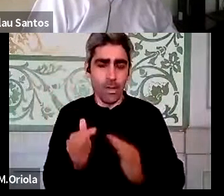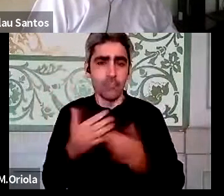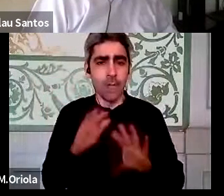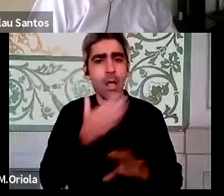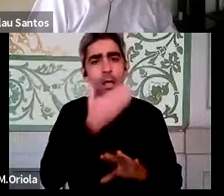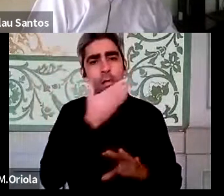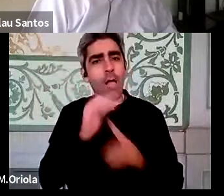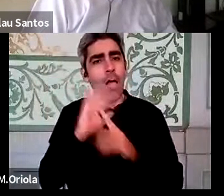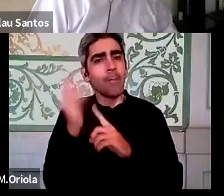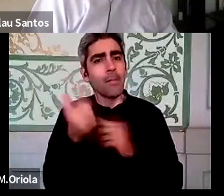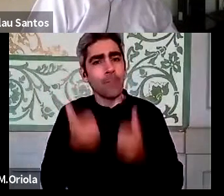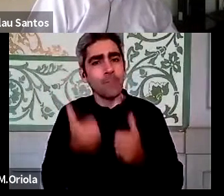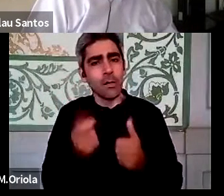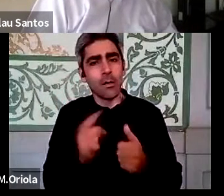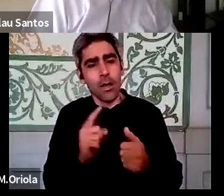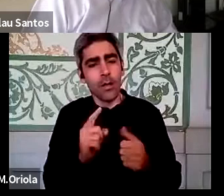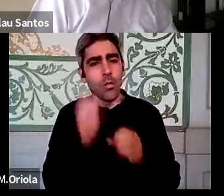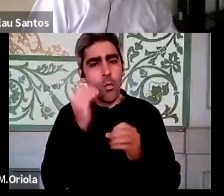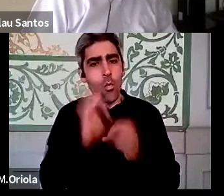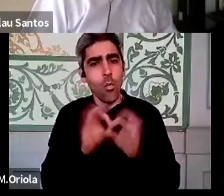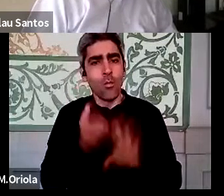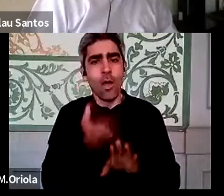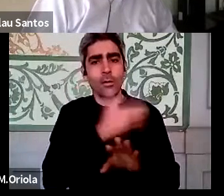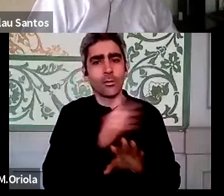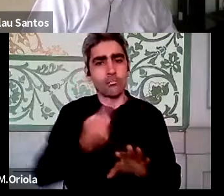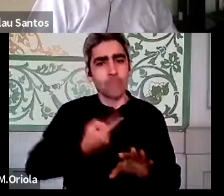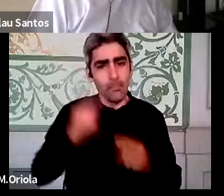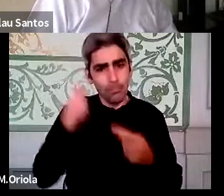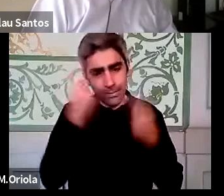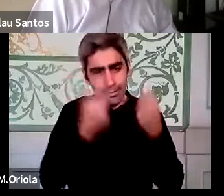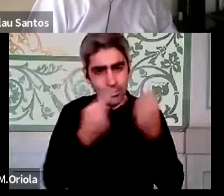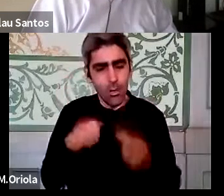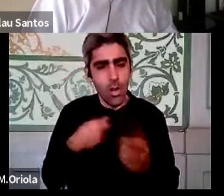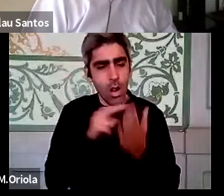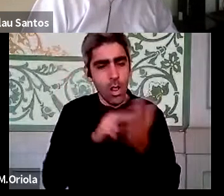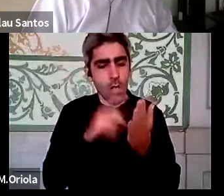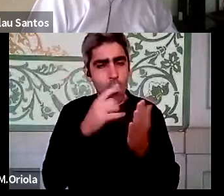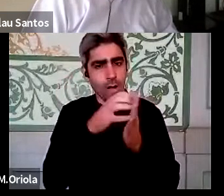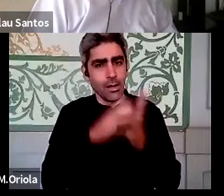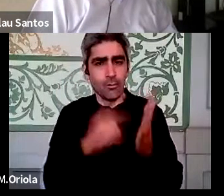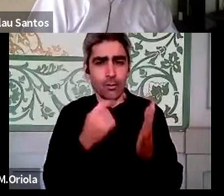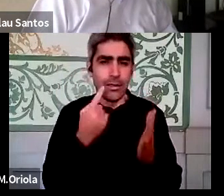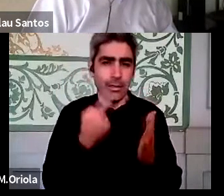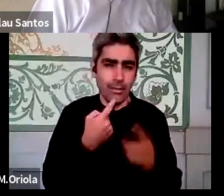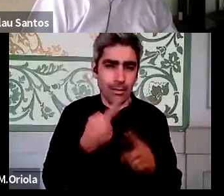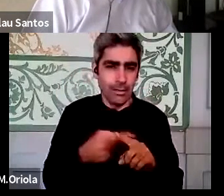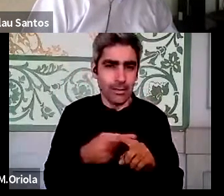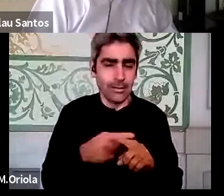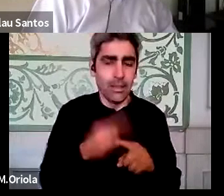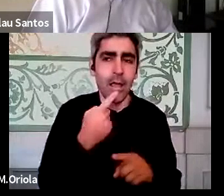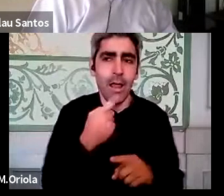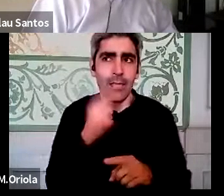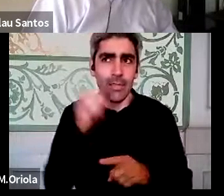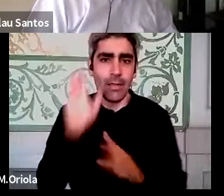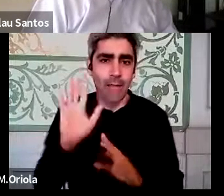ambientalmente como éramos antes. E isso é uma discussão que eu acho que nós devíamos ter e pensar. Eu li um artigo muito interessante que é em Inglaterra, neste momento uma discussão